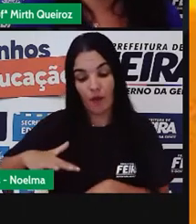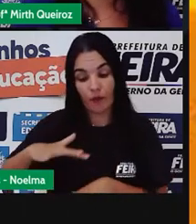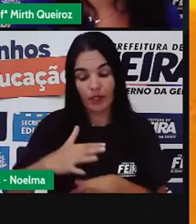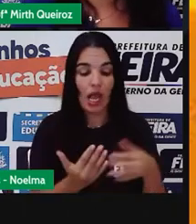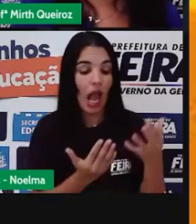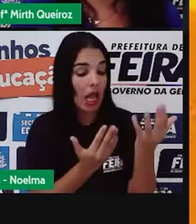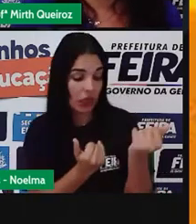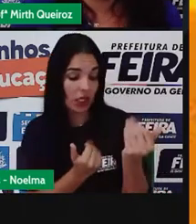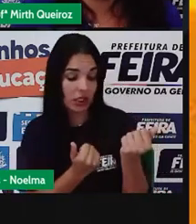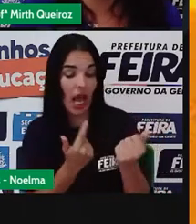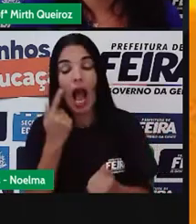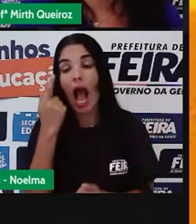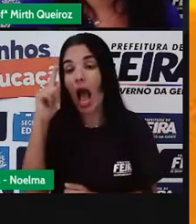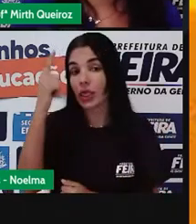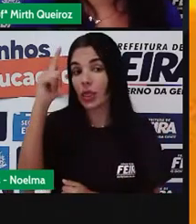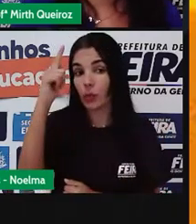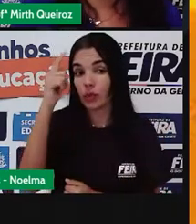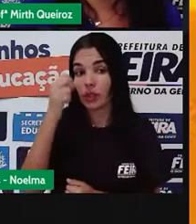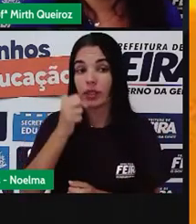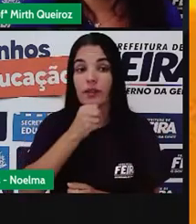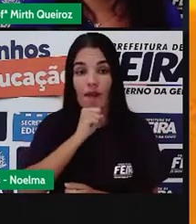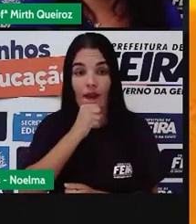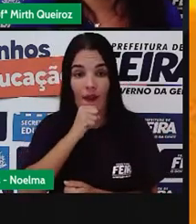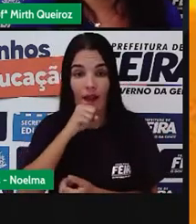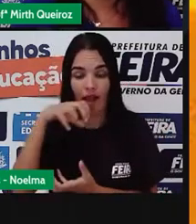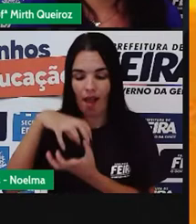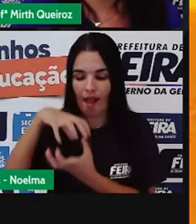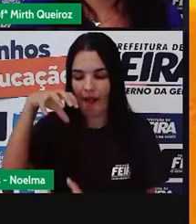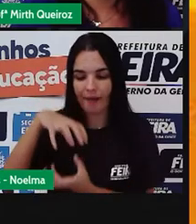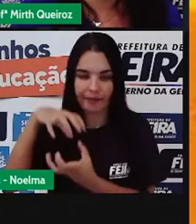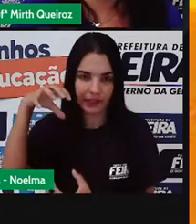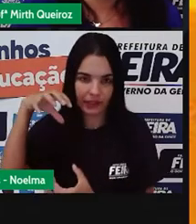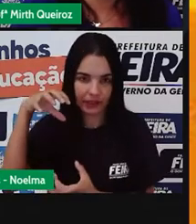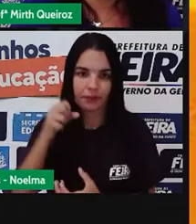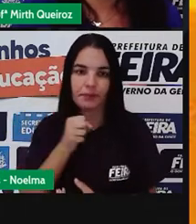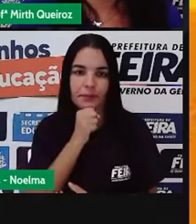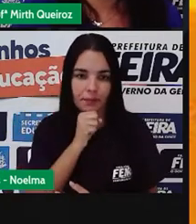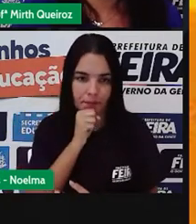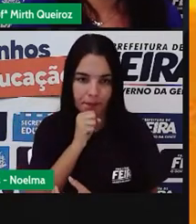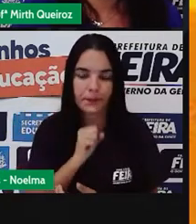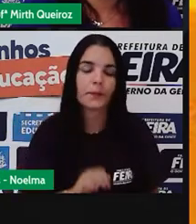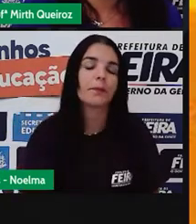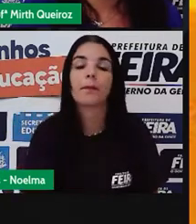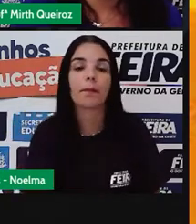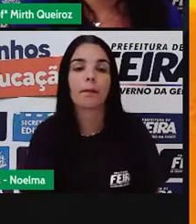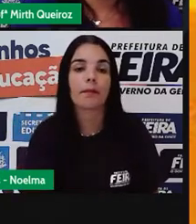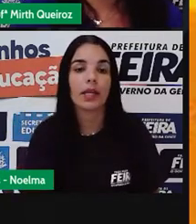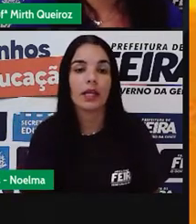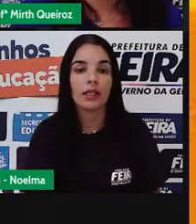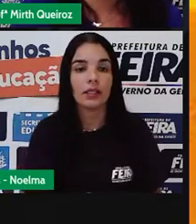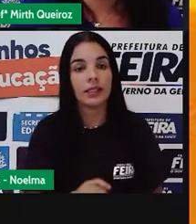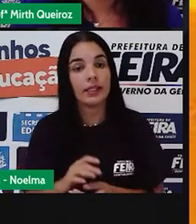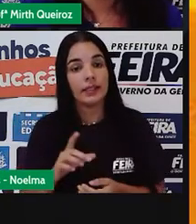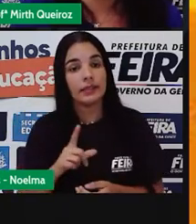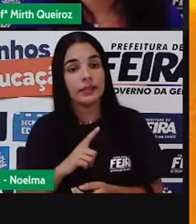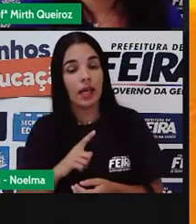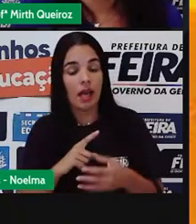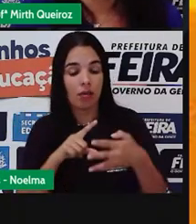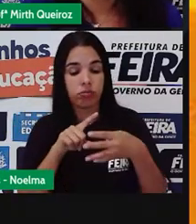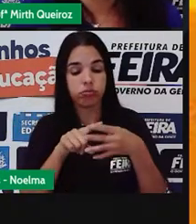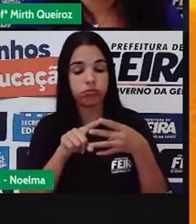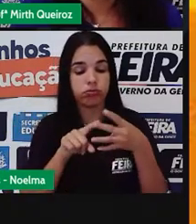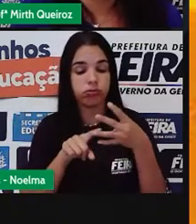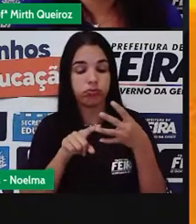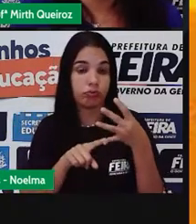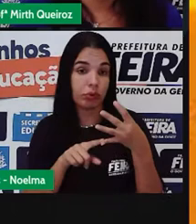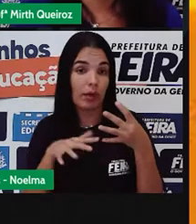a adolescência, a vida adulta e também a velhice. E dentre essas quatro fases